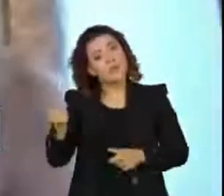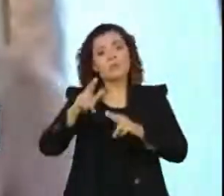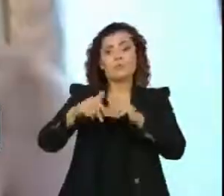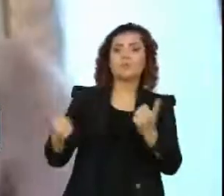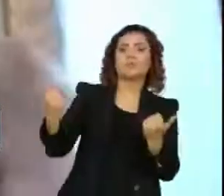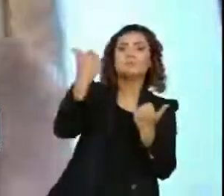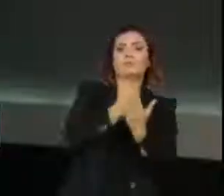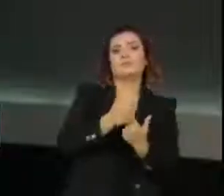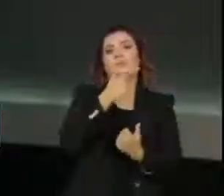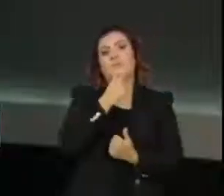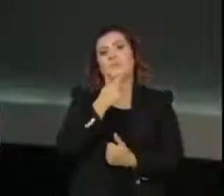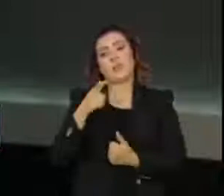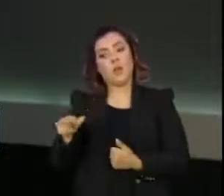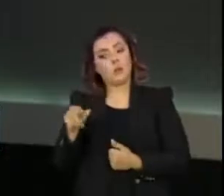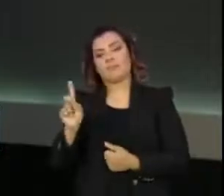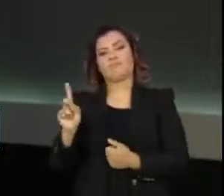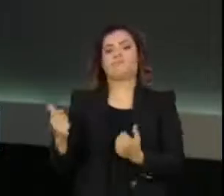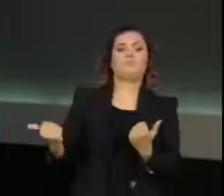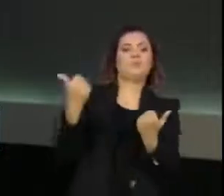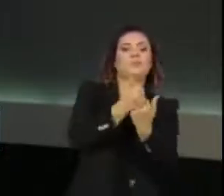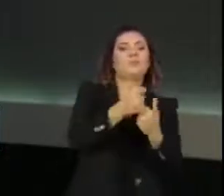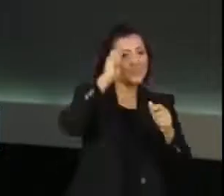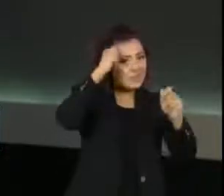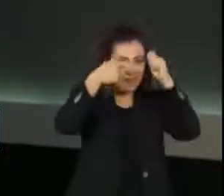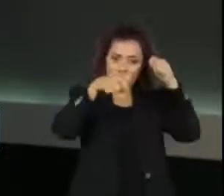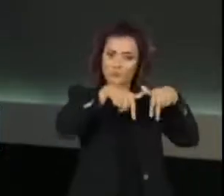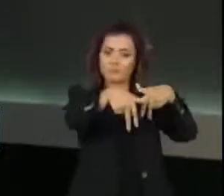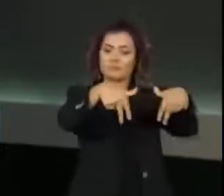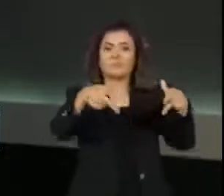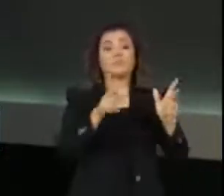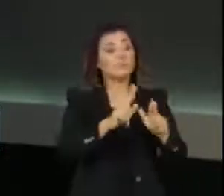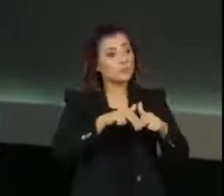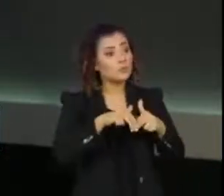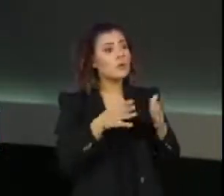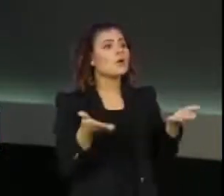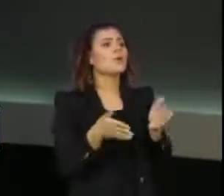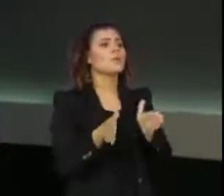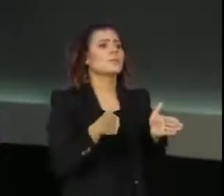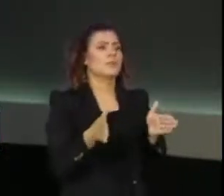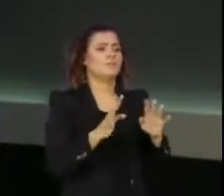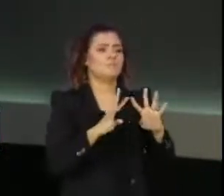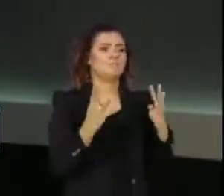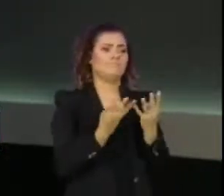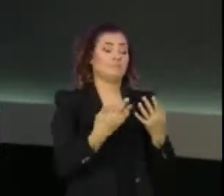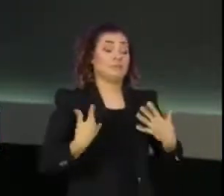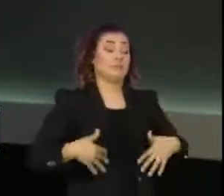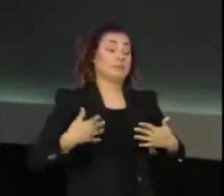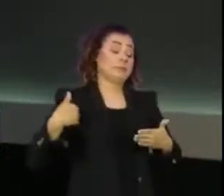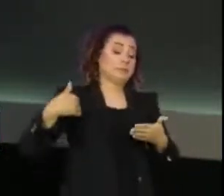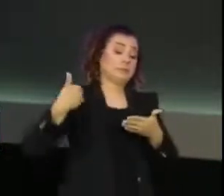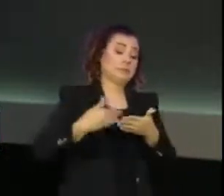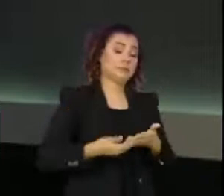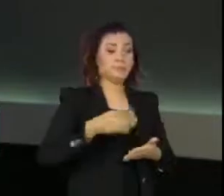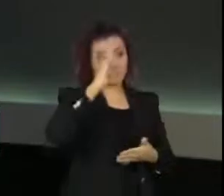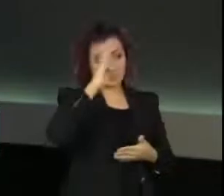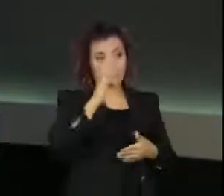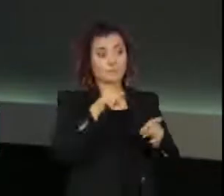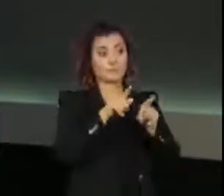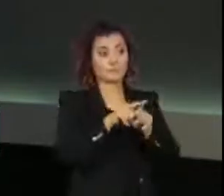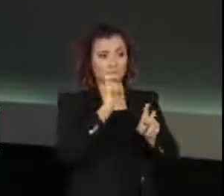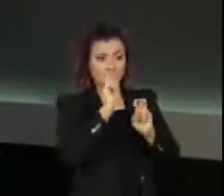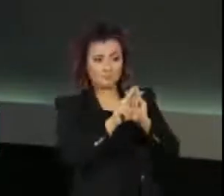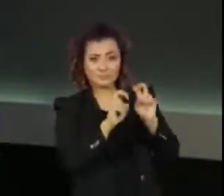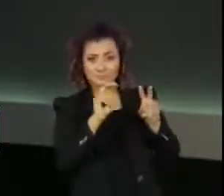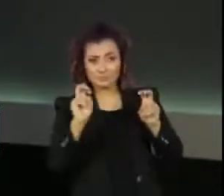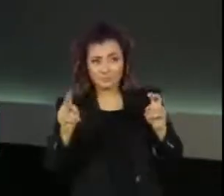de novo, masculina. Queria ouvi-la sobre esse momento atual que nós estamos passando, mais especificamente esses últimos dias, com as últimas